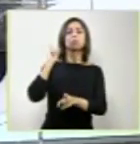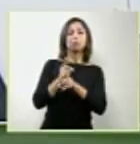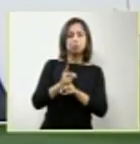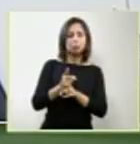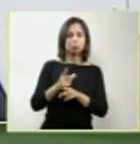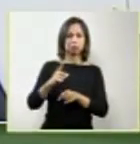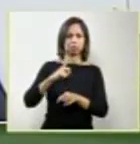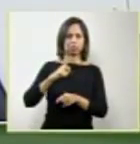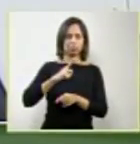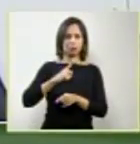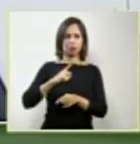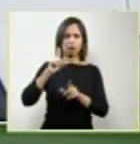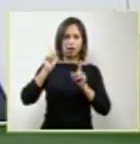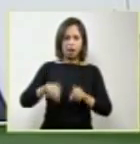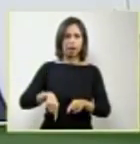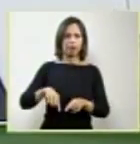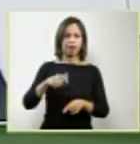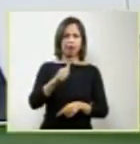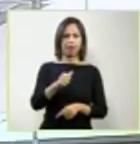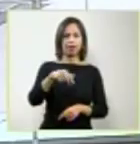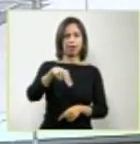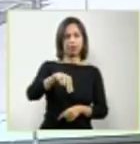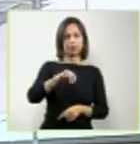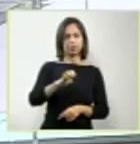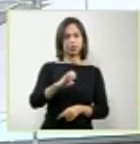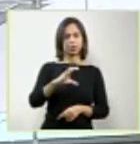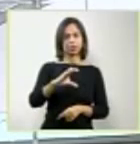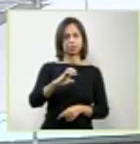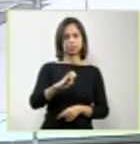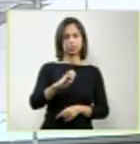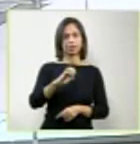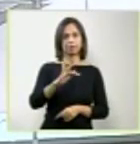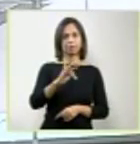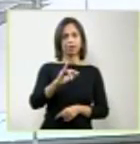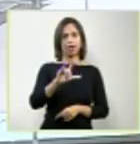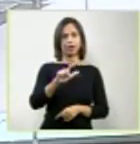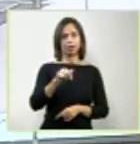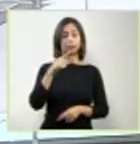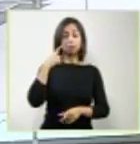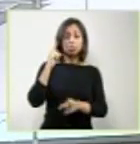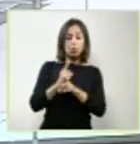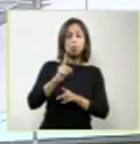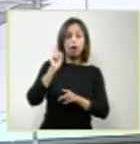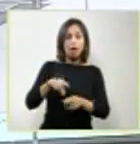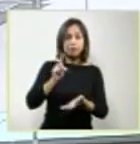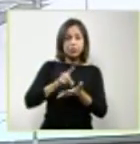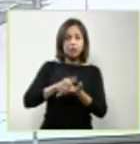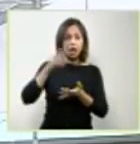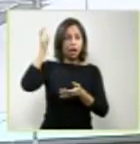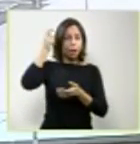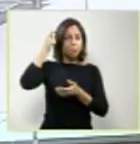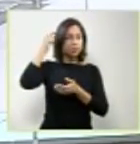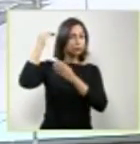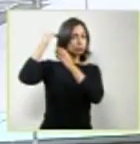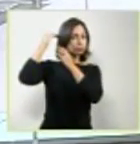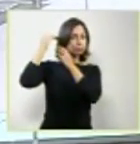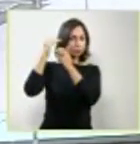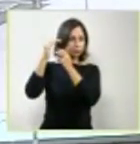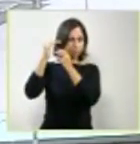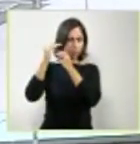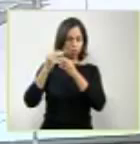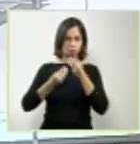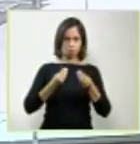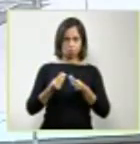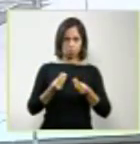feto? Excelência, os especialistas da área informam que a partir da décima semana